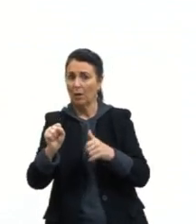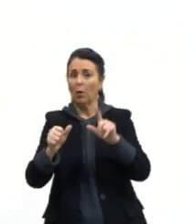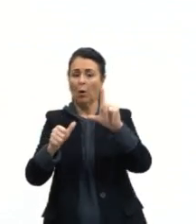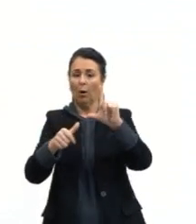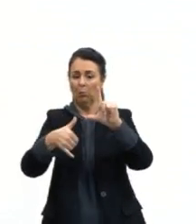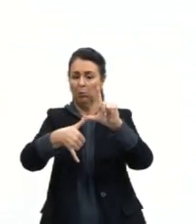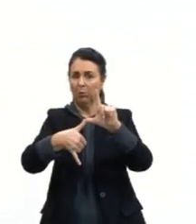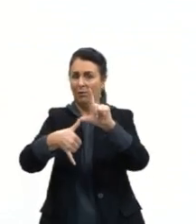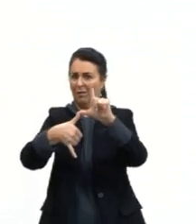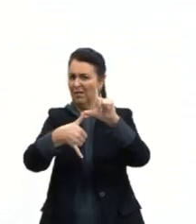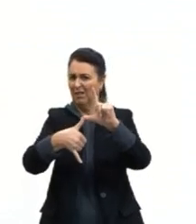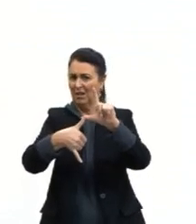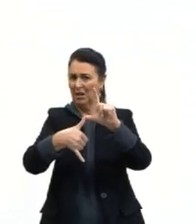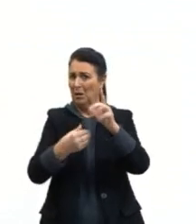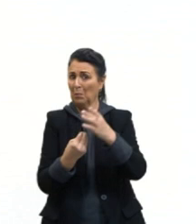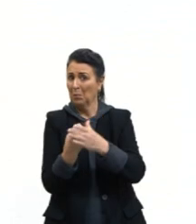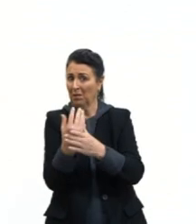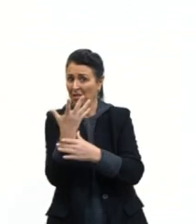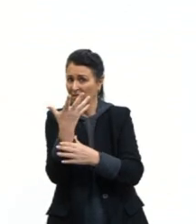Então, a planta não precisa.